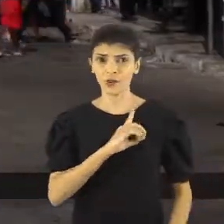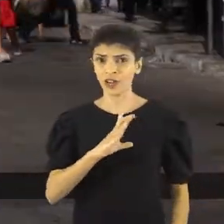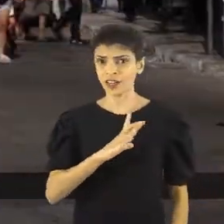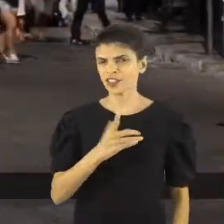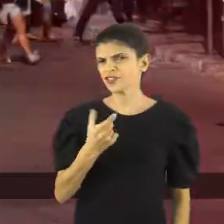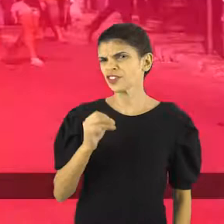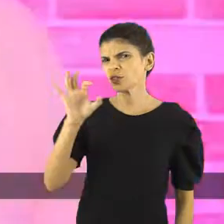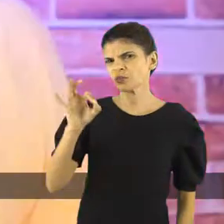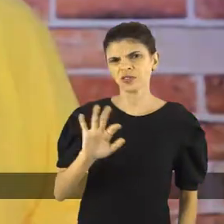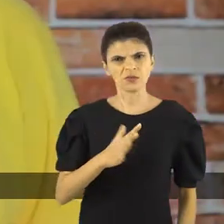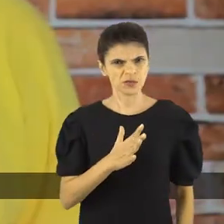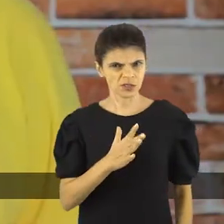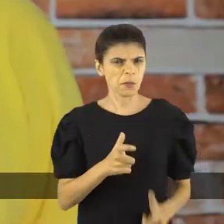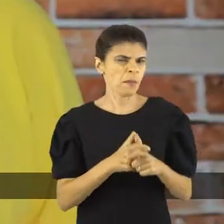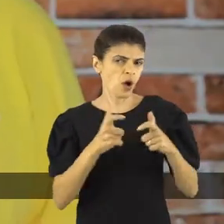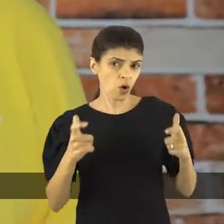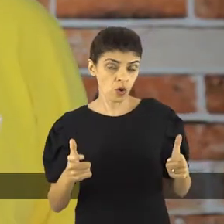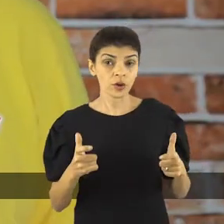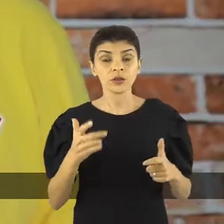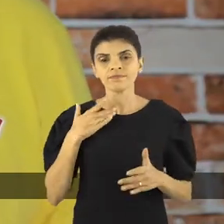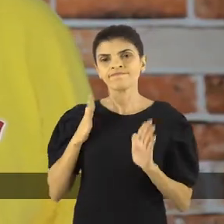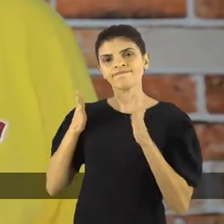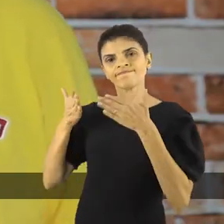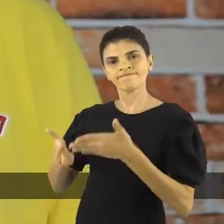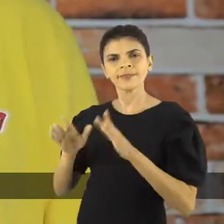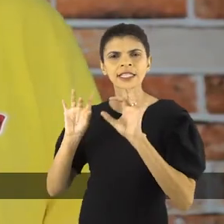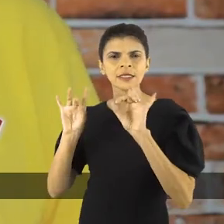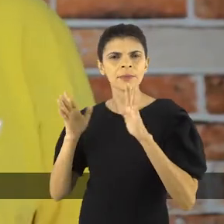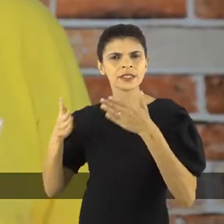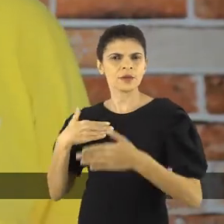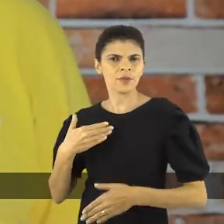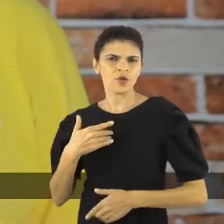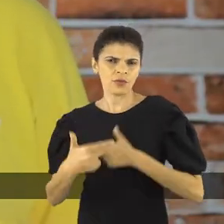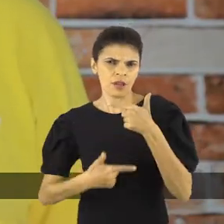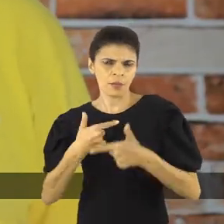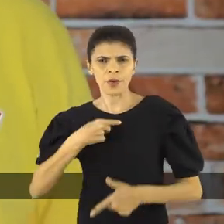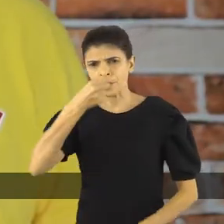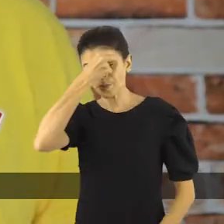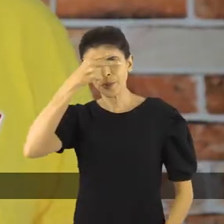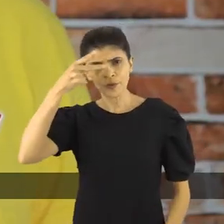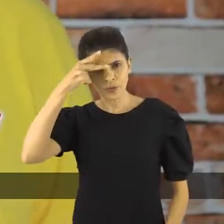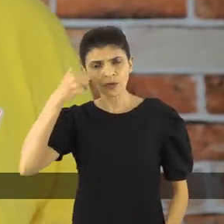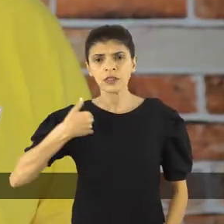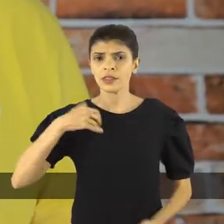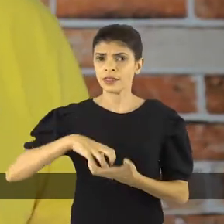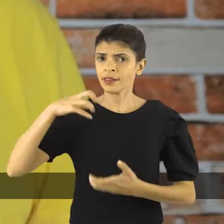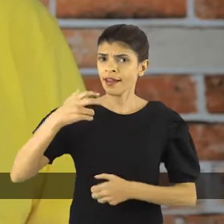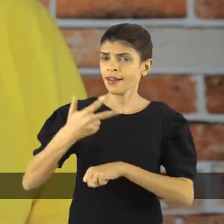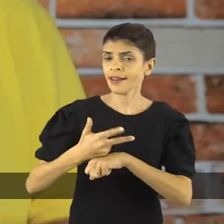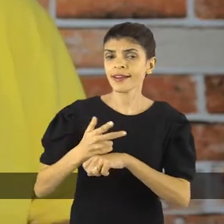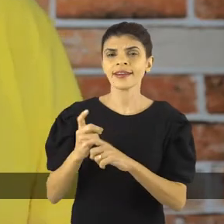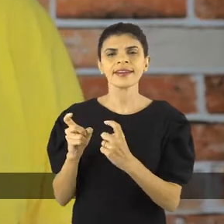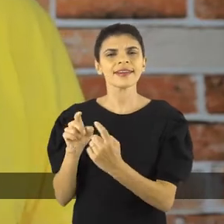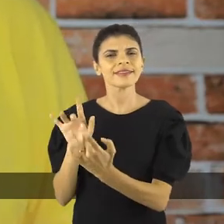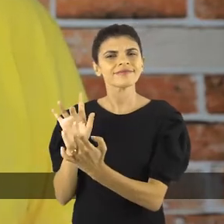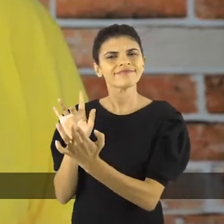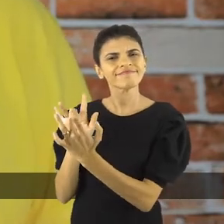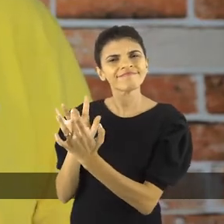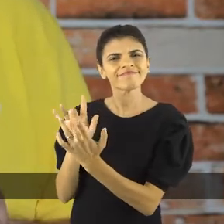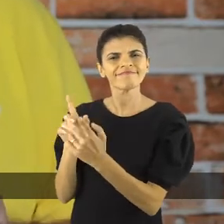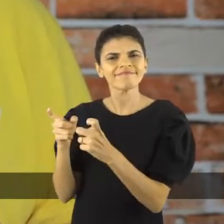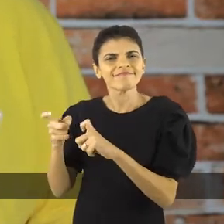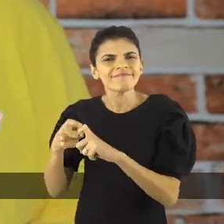idosos. Por isso, a terceira idade vai ter uma atenção especial do meu governo. Vamos implementar a clínica da melhor